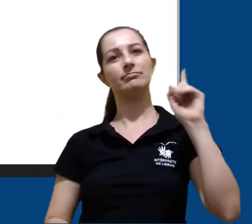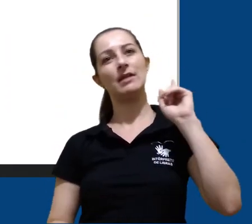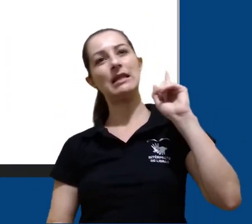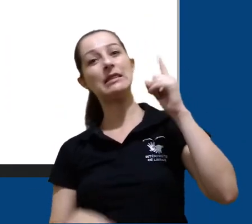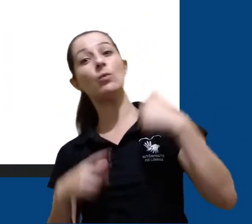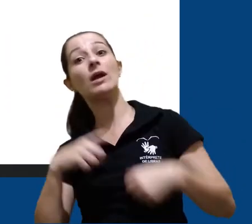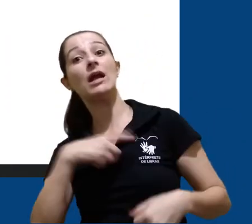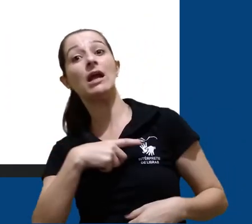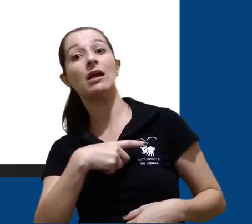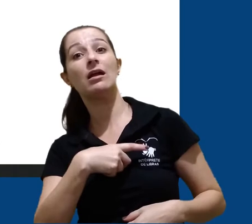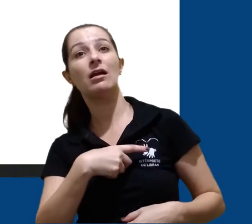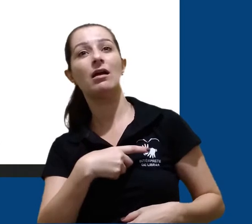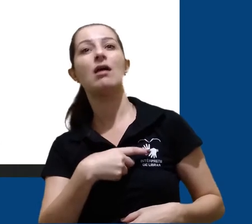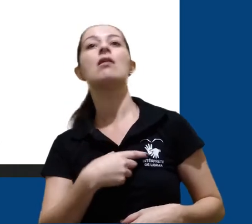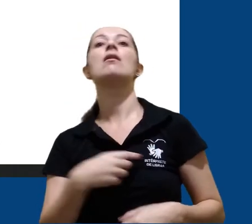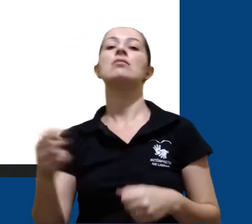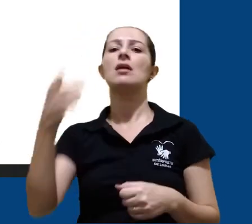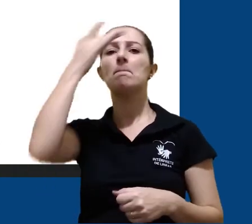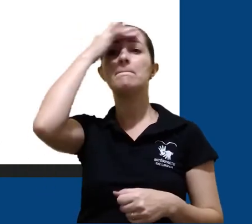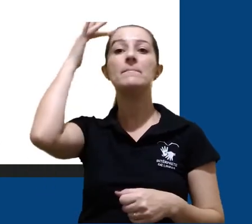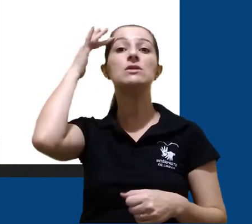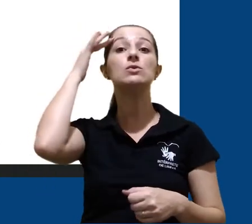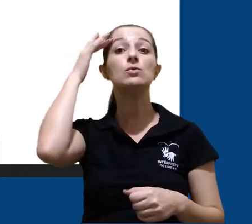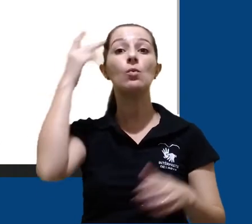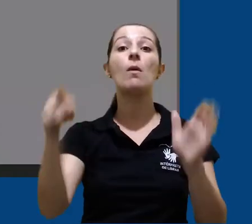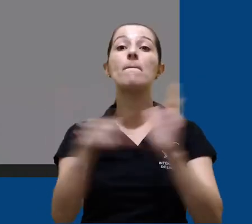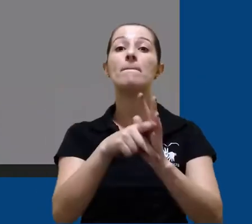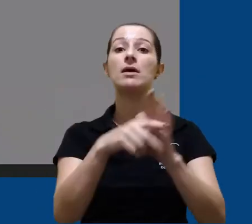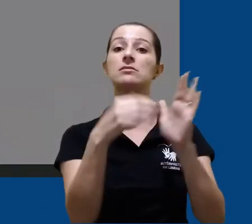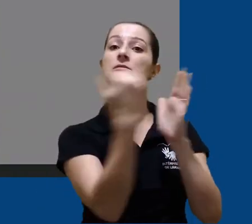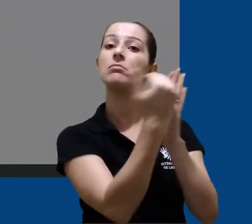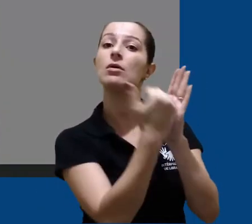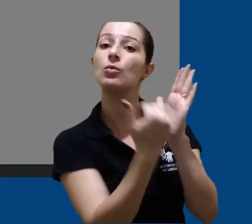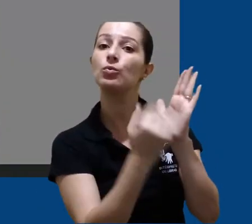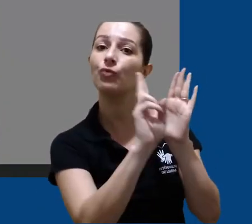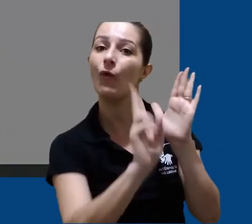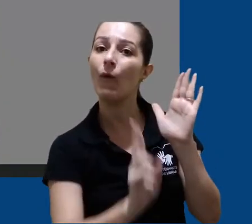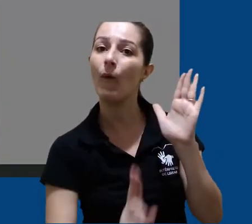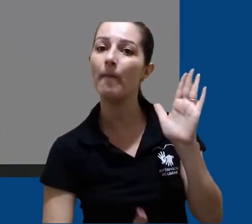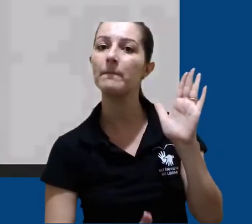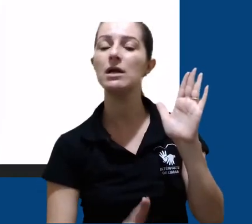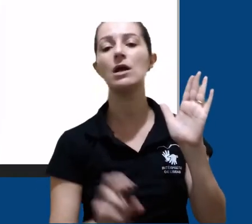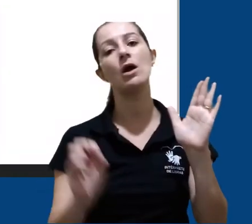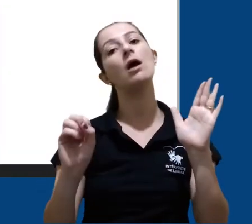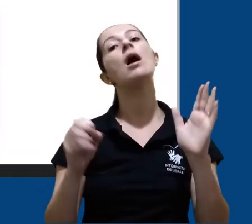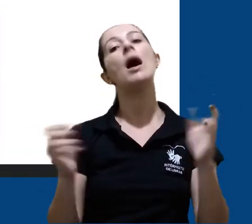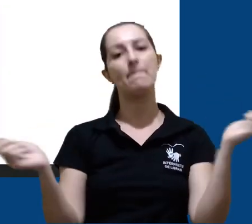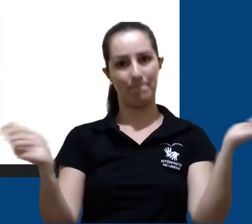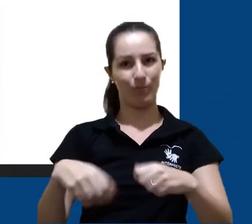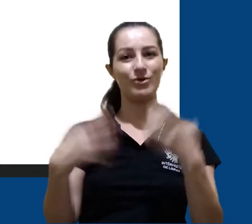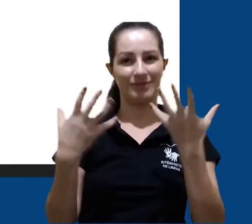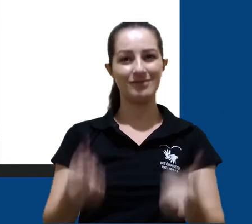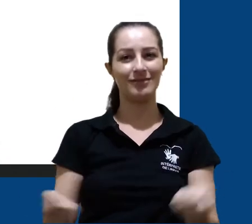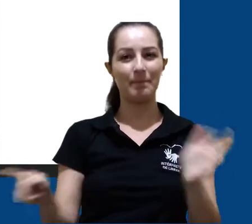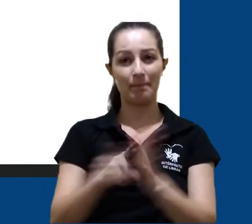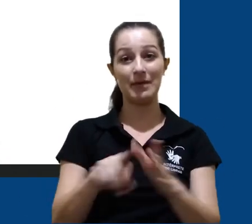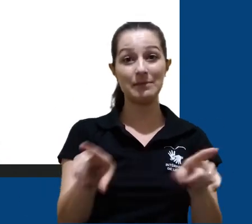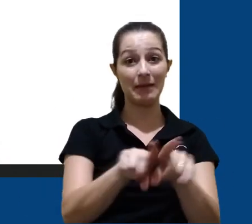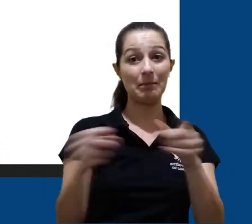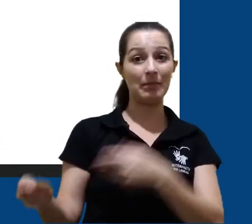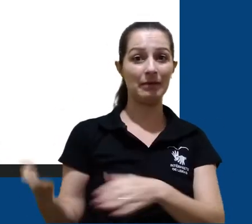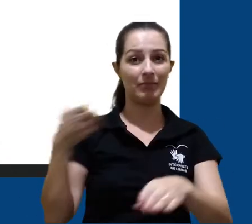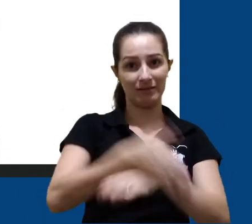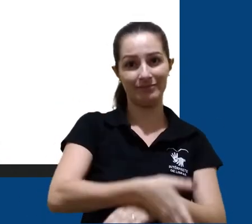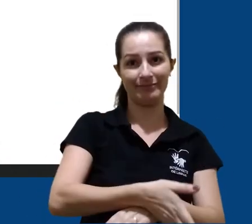superior esquerda, podemos conferir os participantes e, se quisermos, podemos já participar